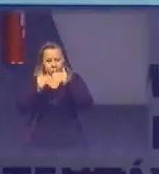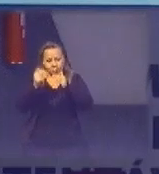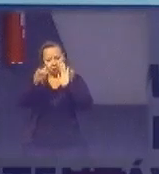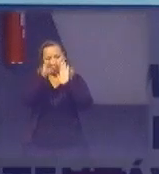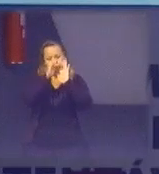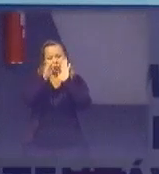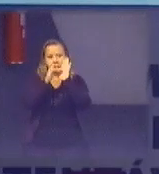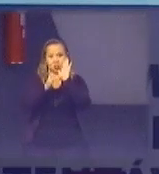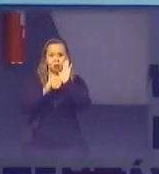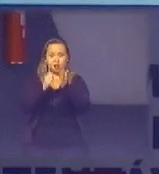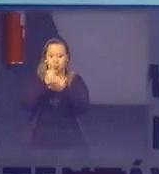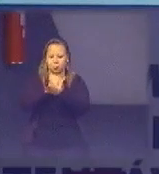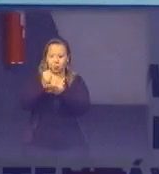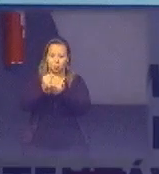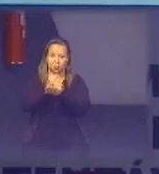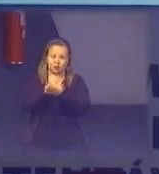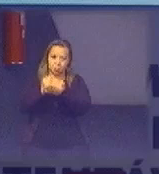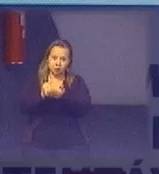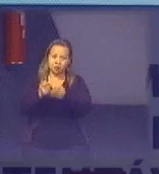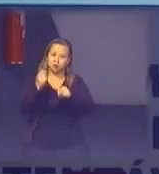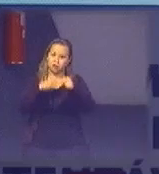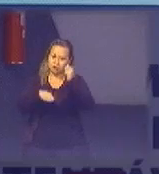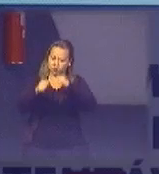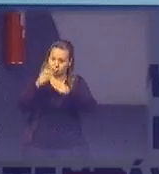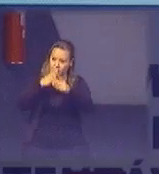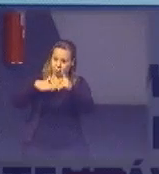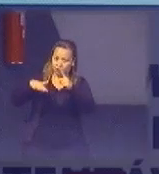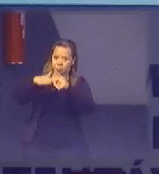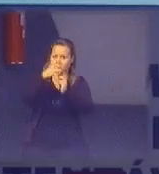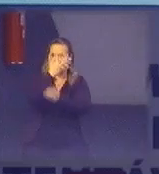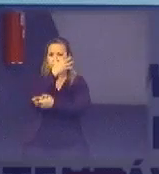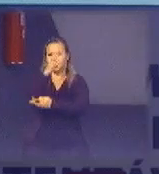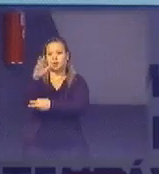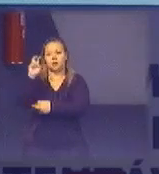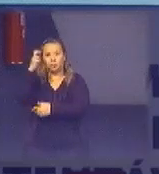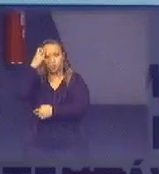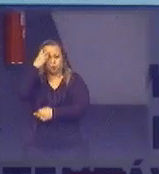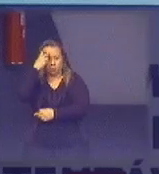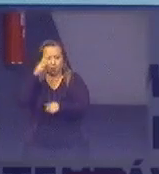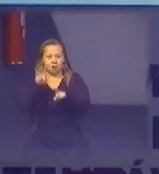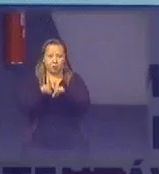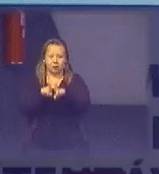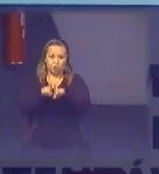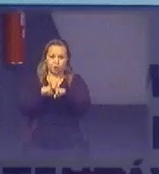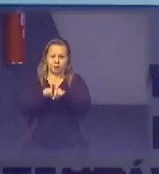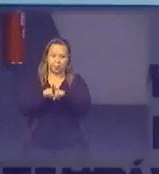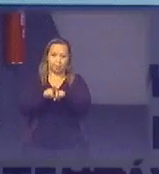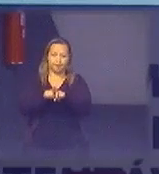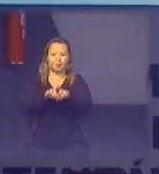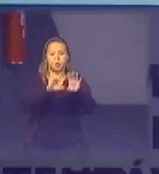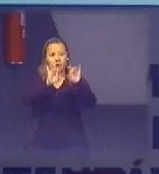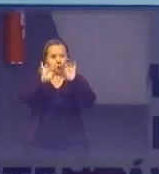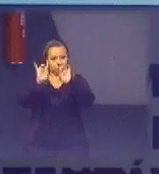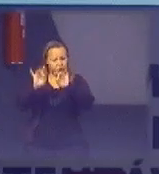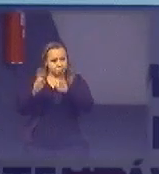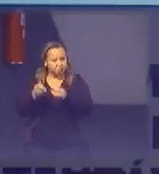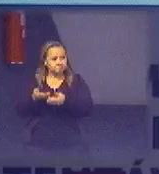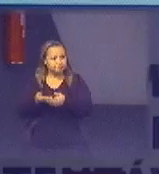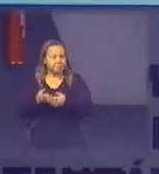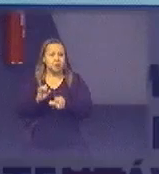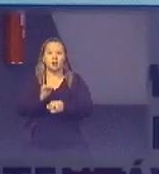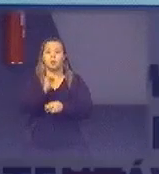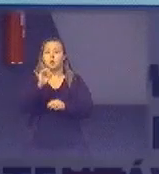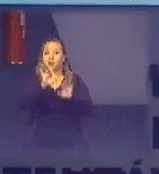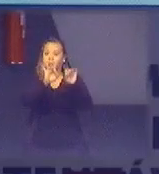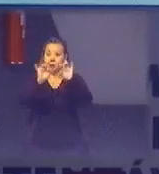contratação em suas dimensões econômica social ambiental e cultural no mínimo eu acho que cabe até todo mundo aqui fazer uma